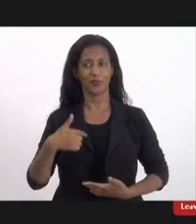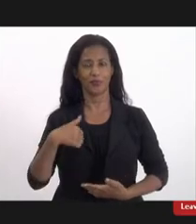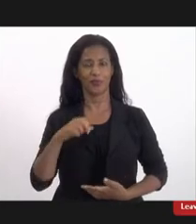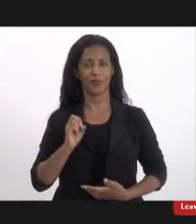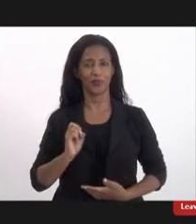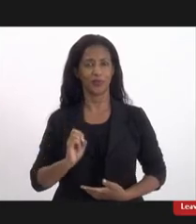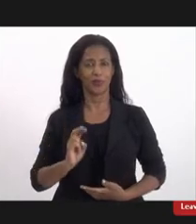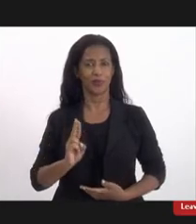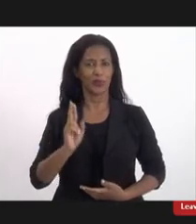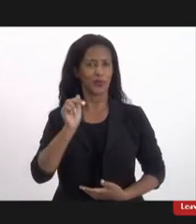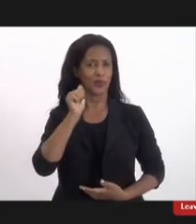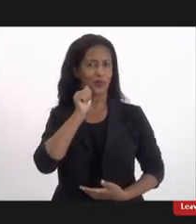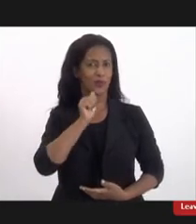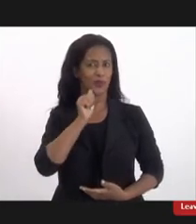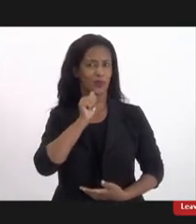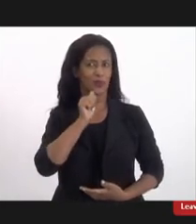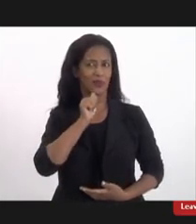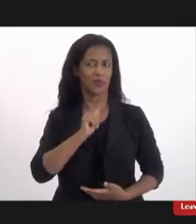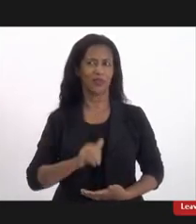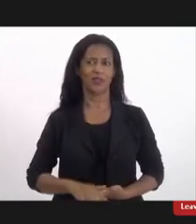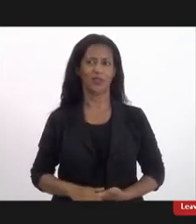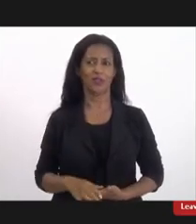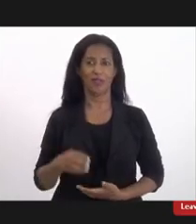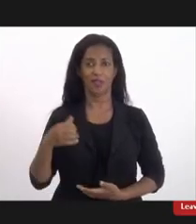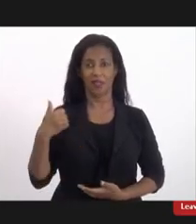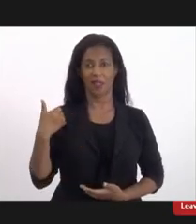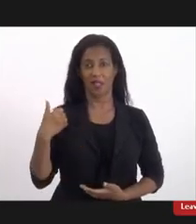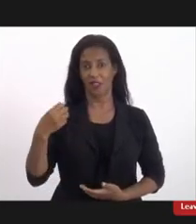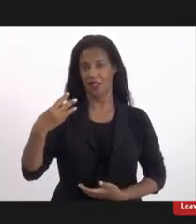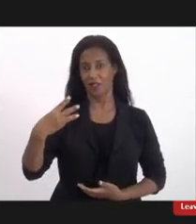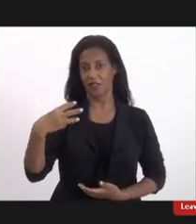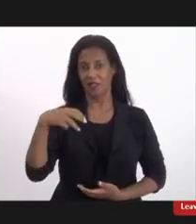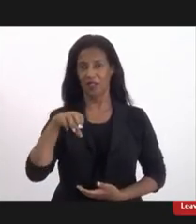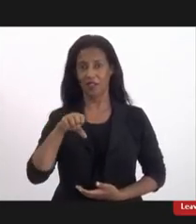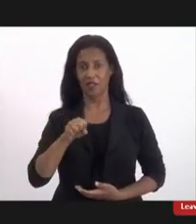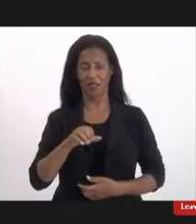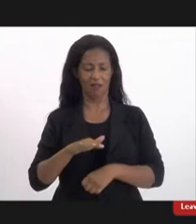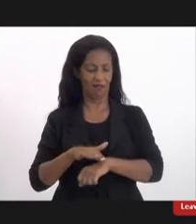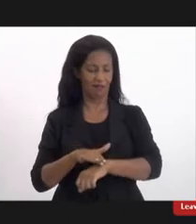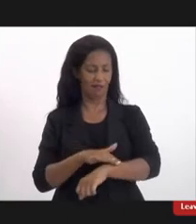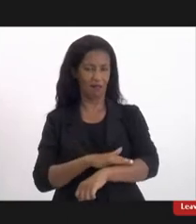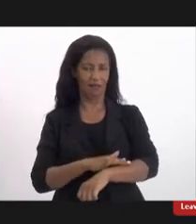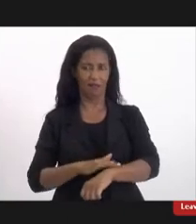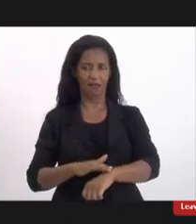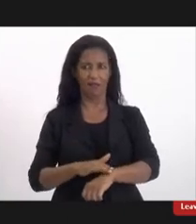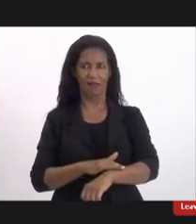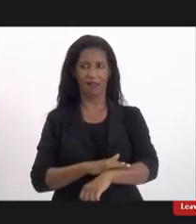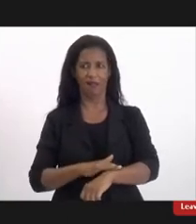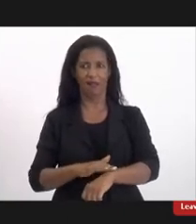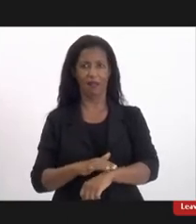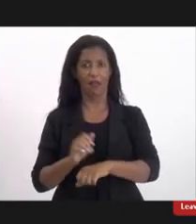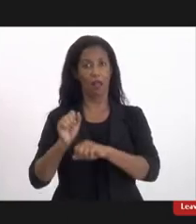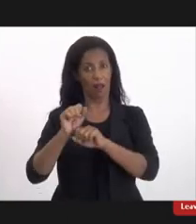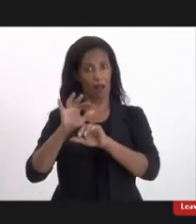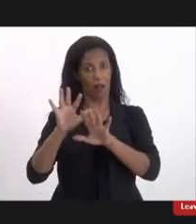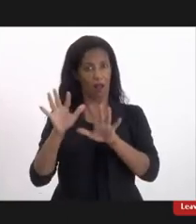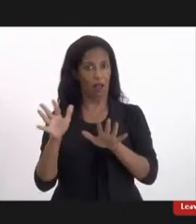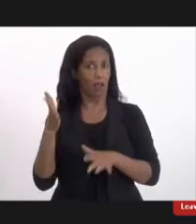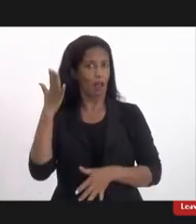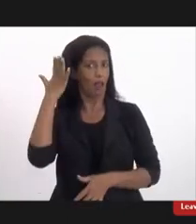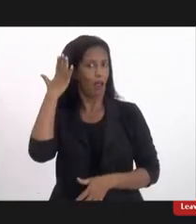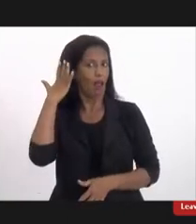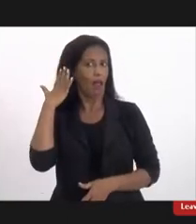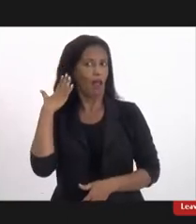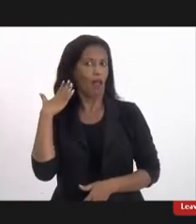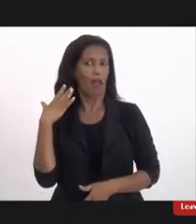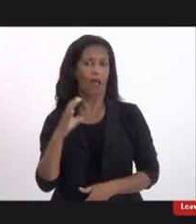uma mulher de 38 anos com a pele clara cabelos